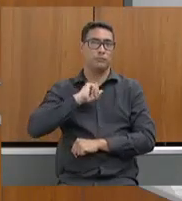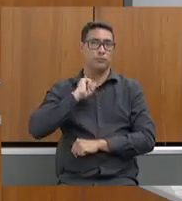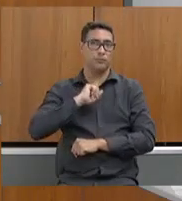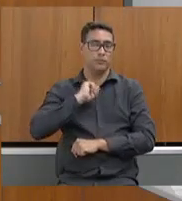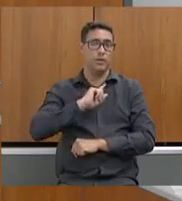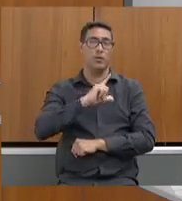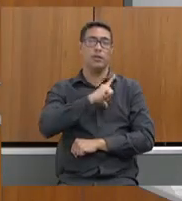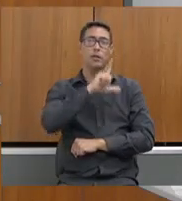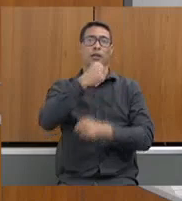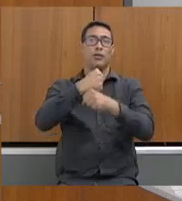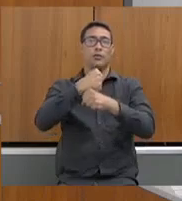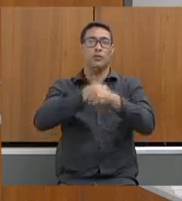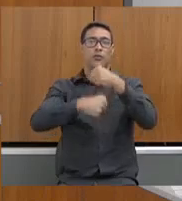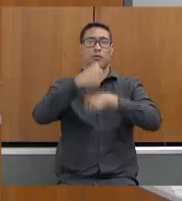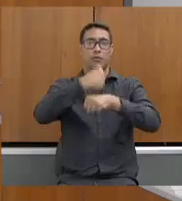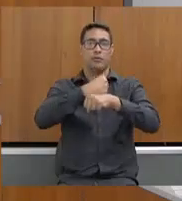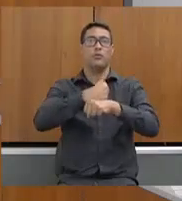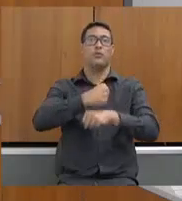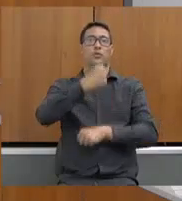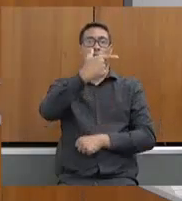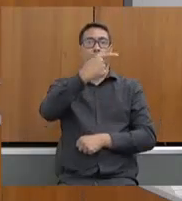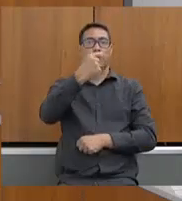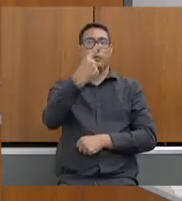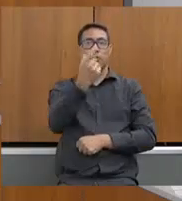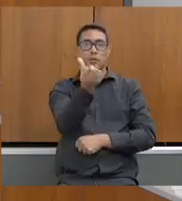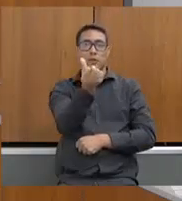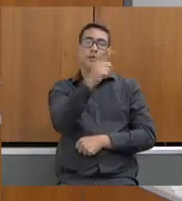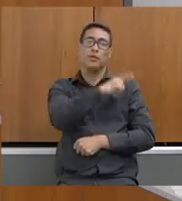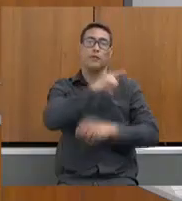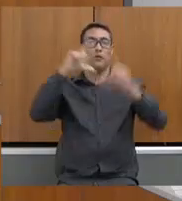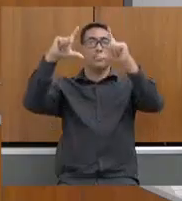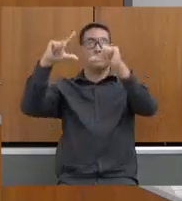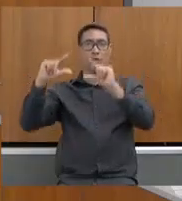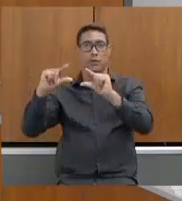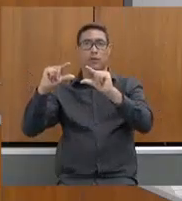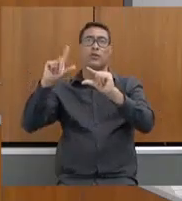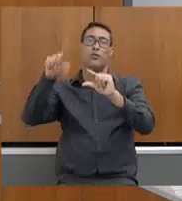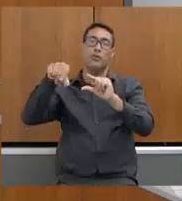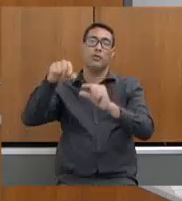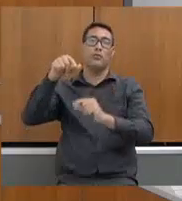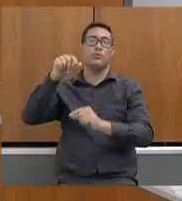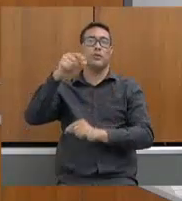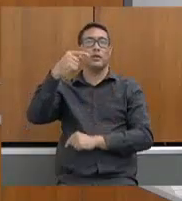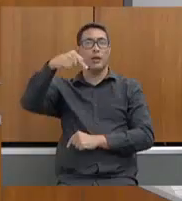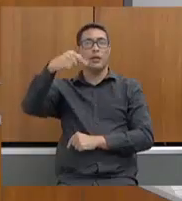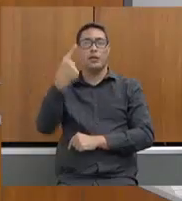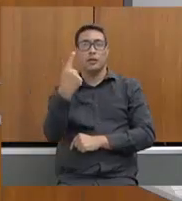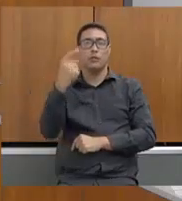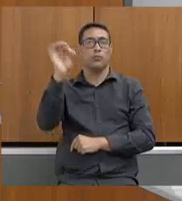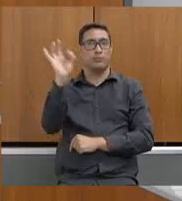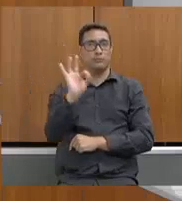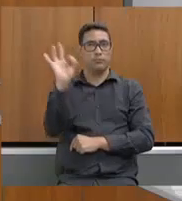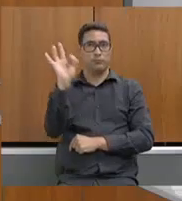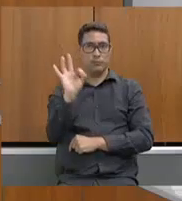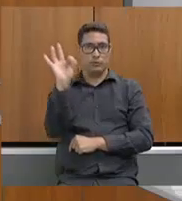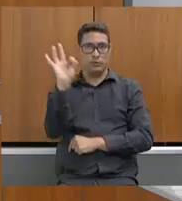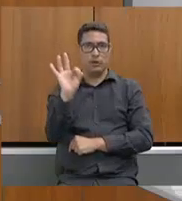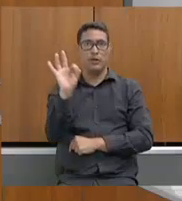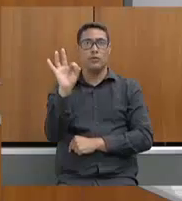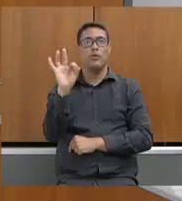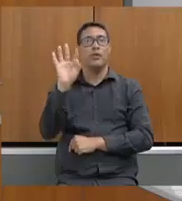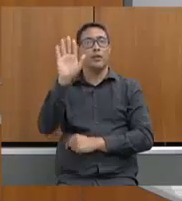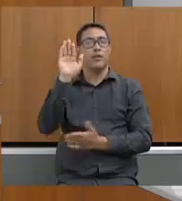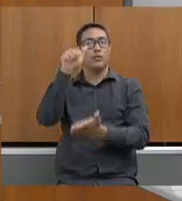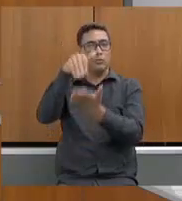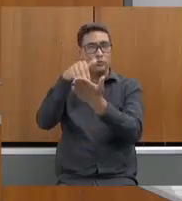Considerando o ano base 2016, houve uma redução do passivo de 71% nesses